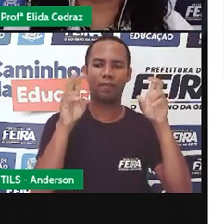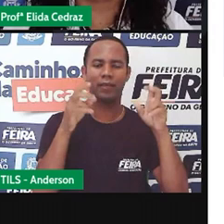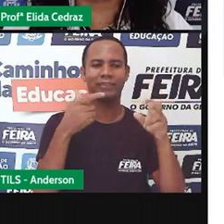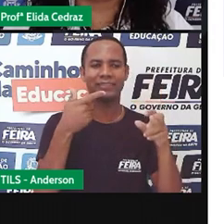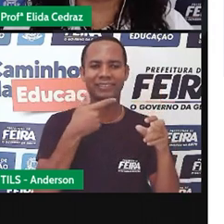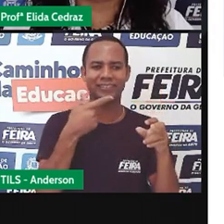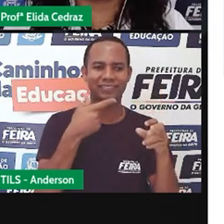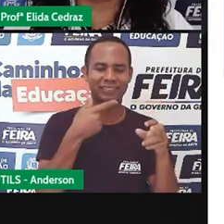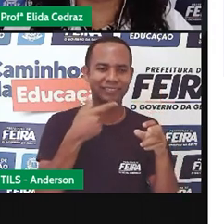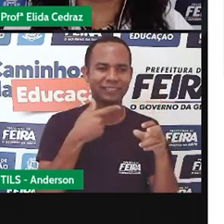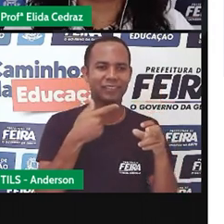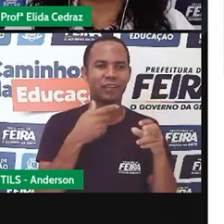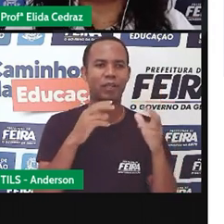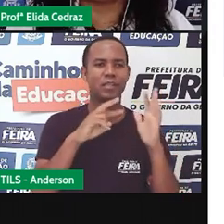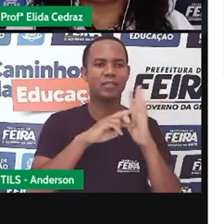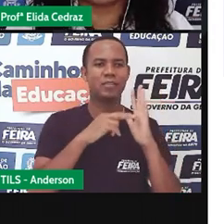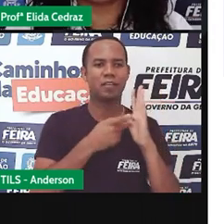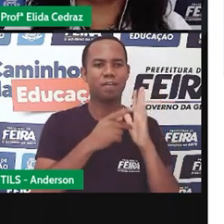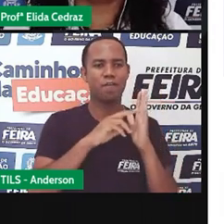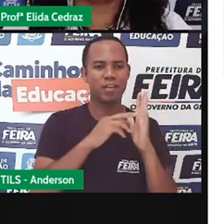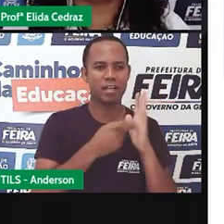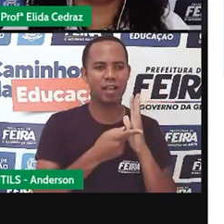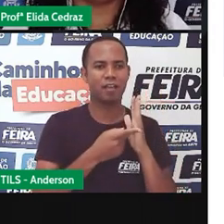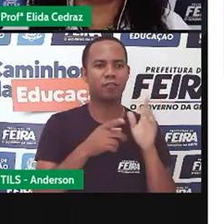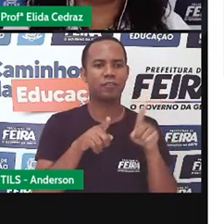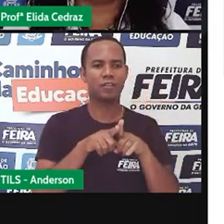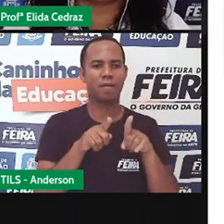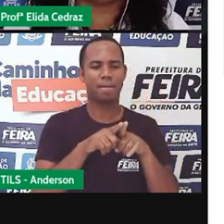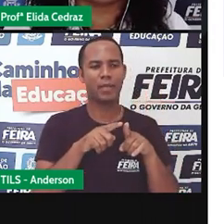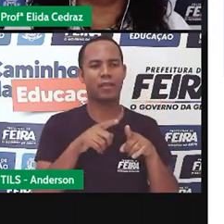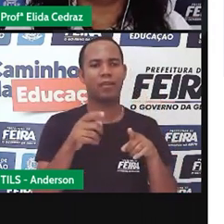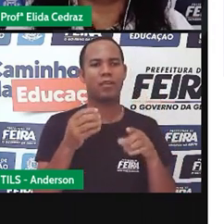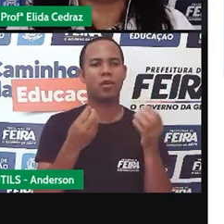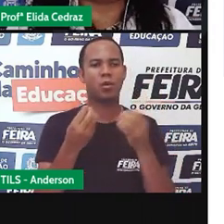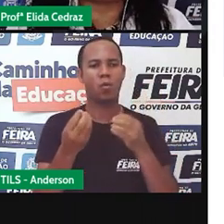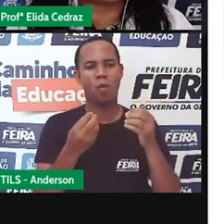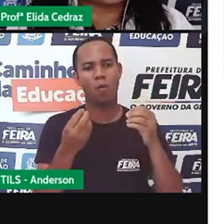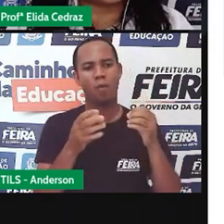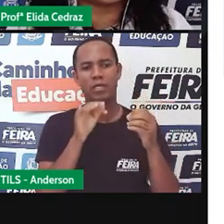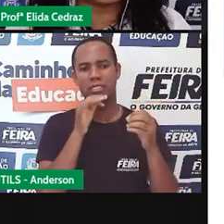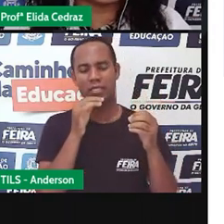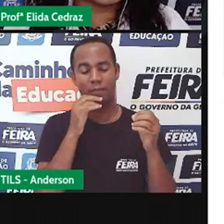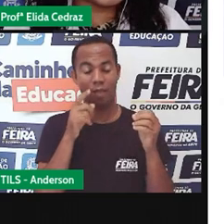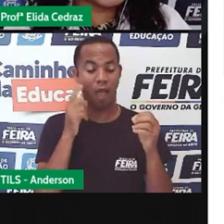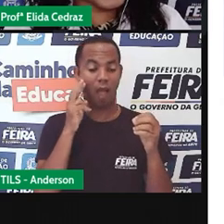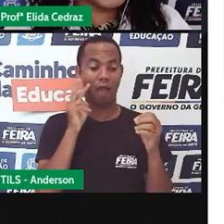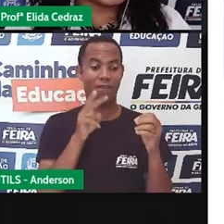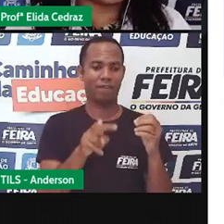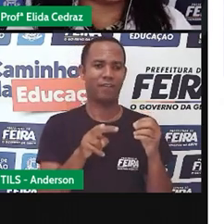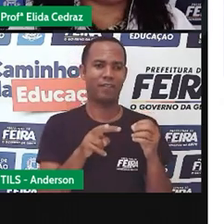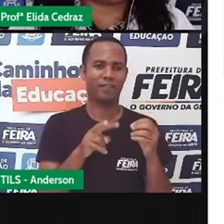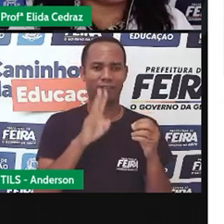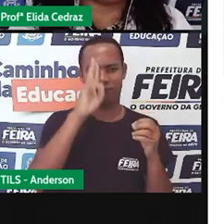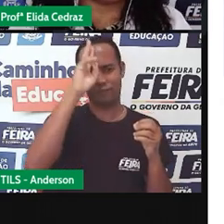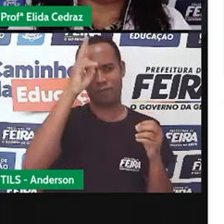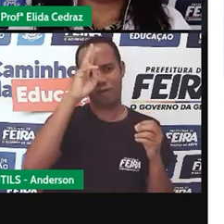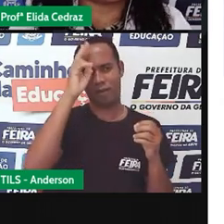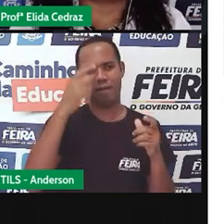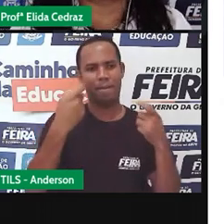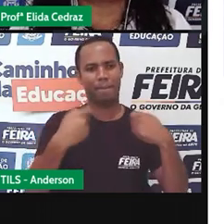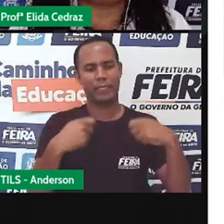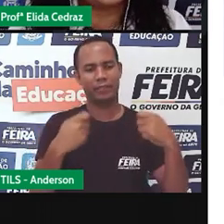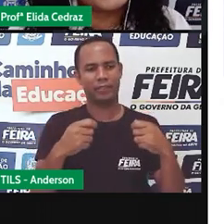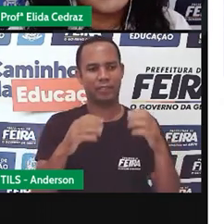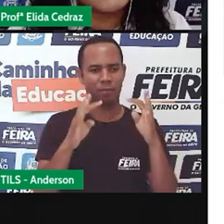constrói seus significados com a linguagem verbal e não verbal. Ou seja, nas charges nós precisamos